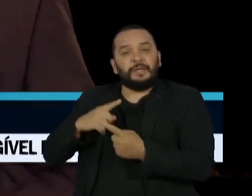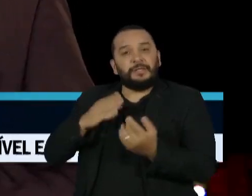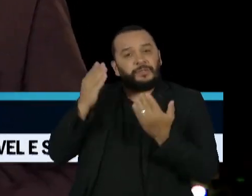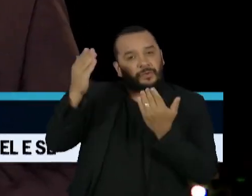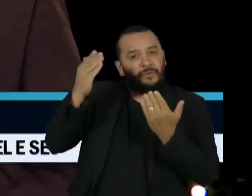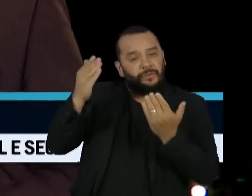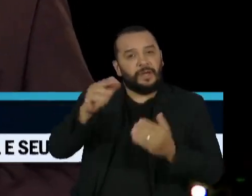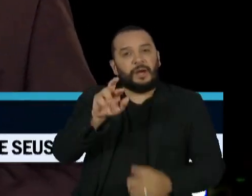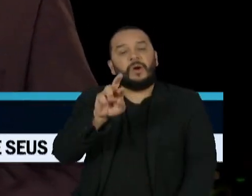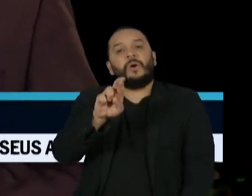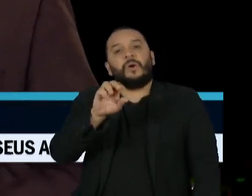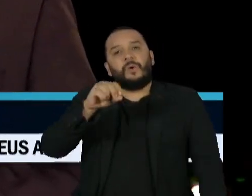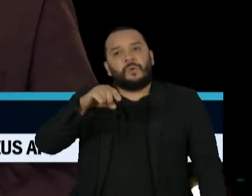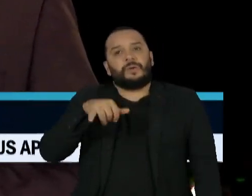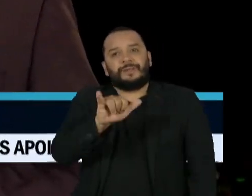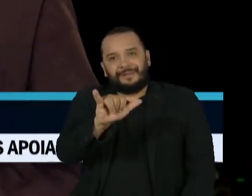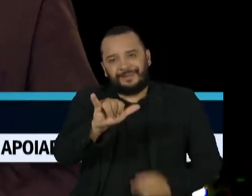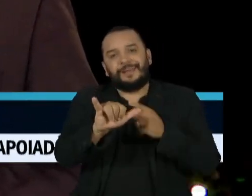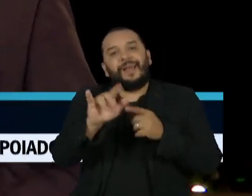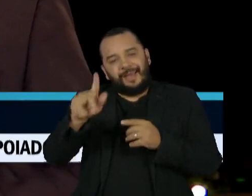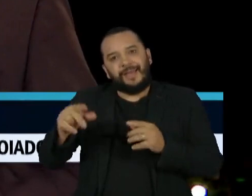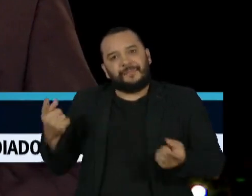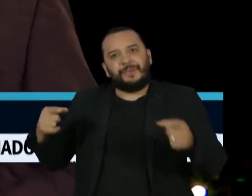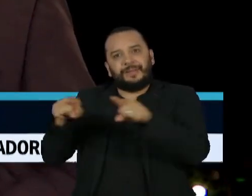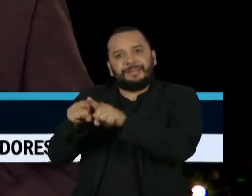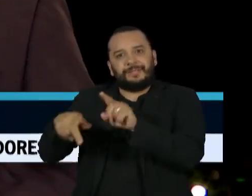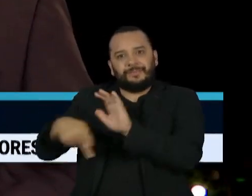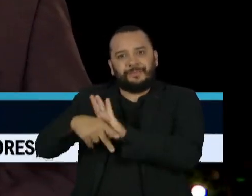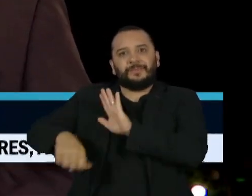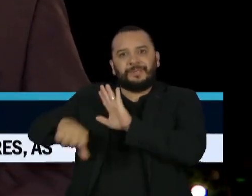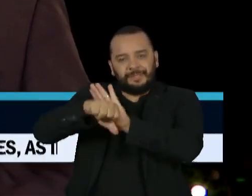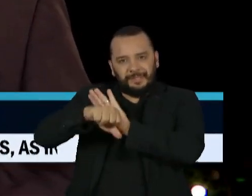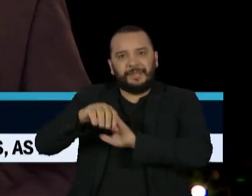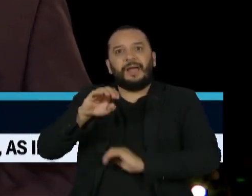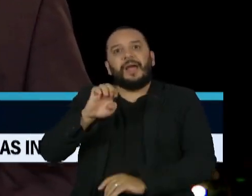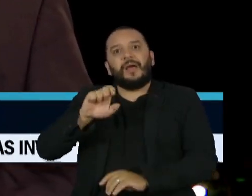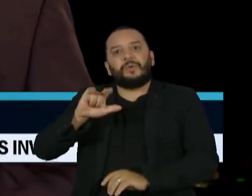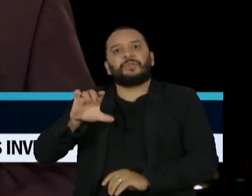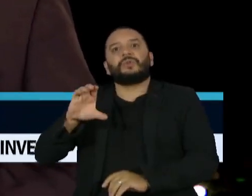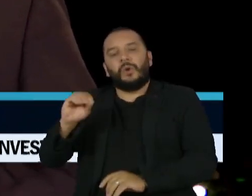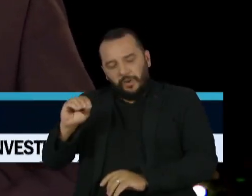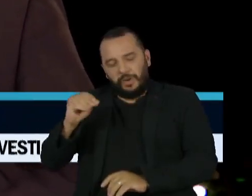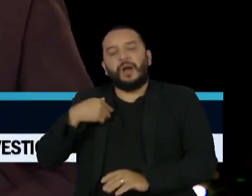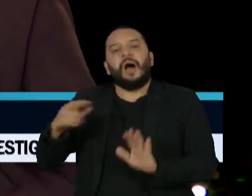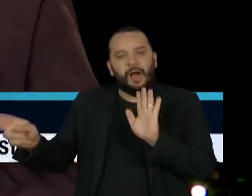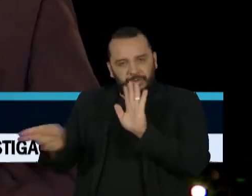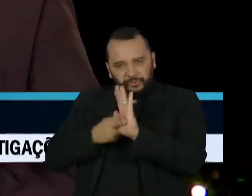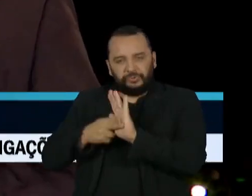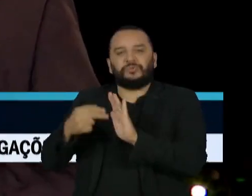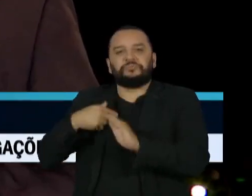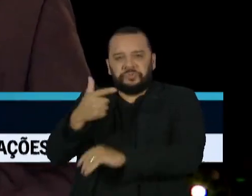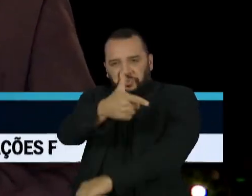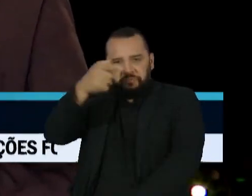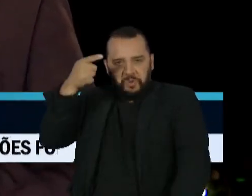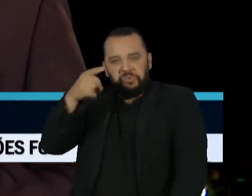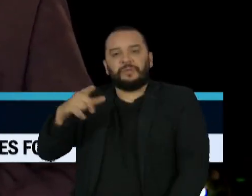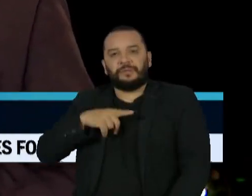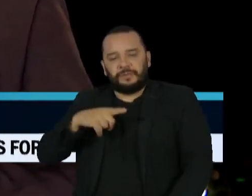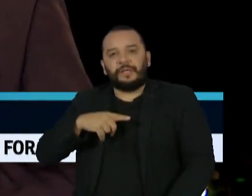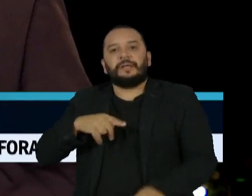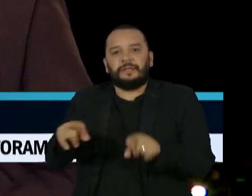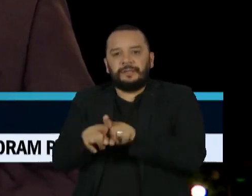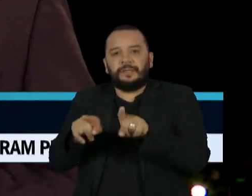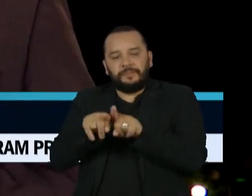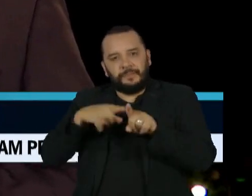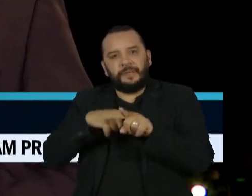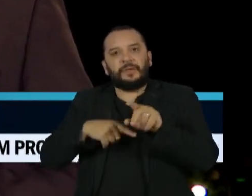Rony Lessa, apontado como comparsa no crime. Elcio confessou participação no assassinato, confirmou que Lessa fez